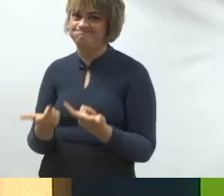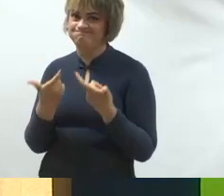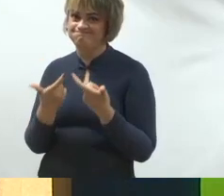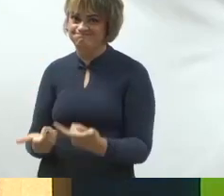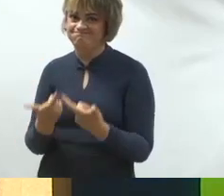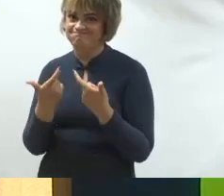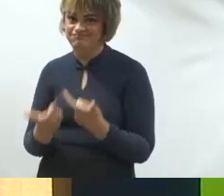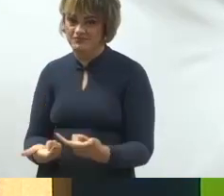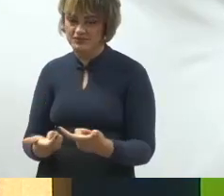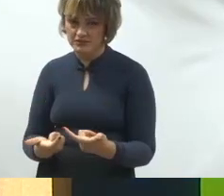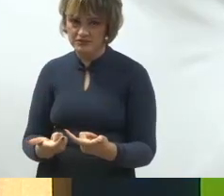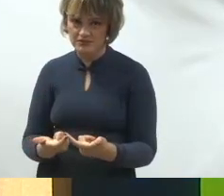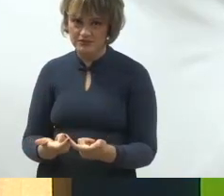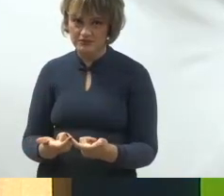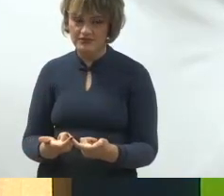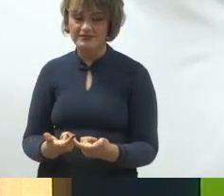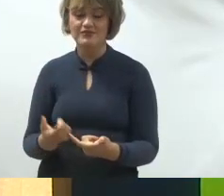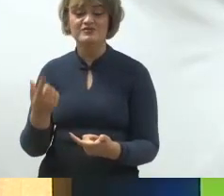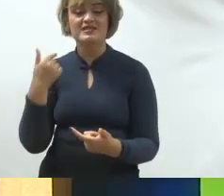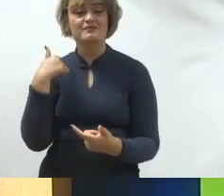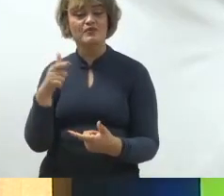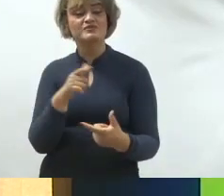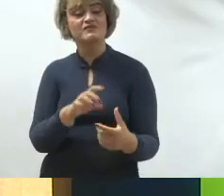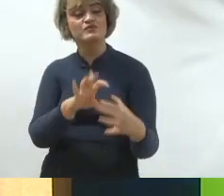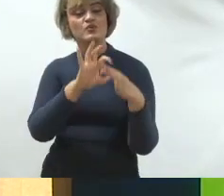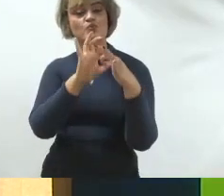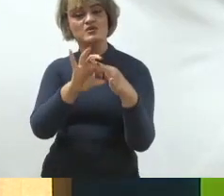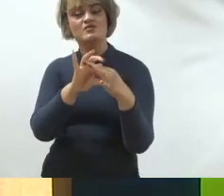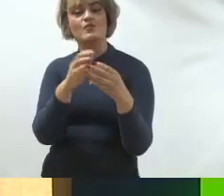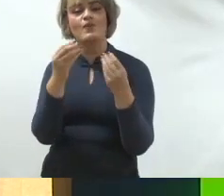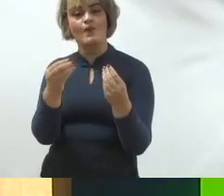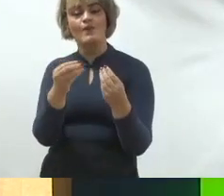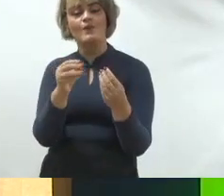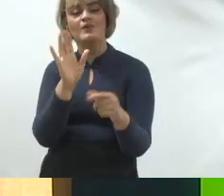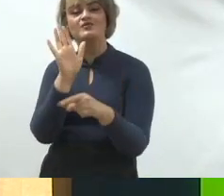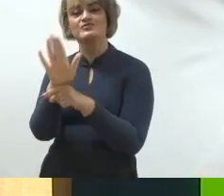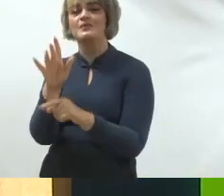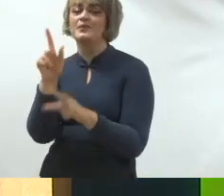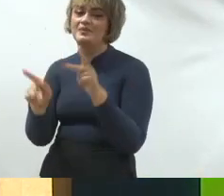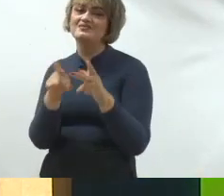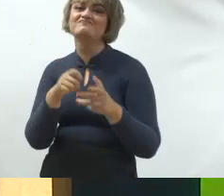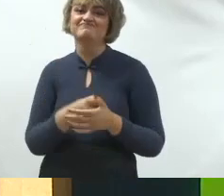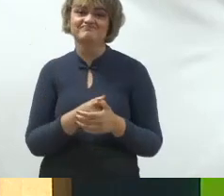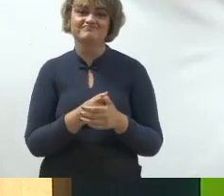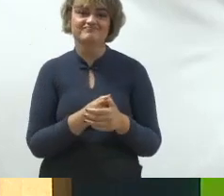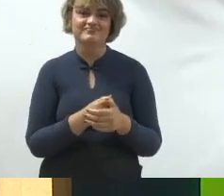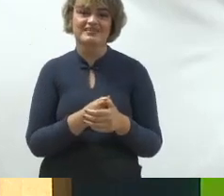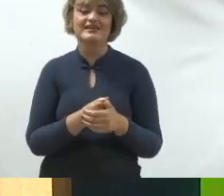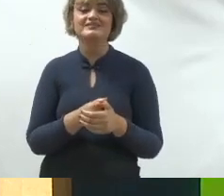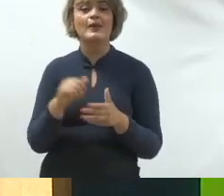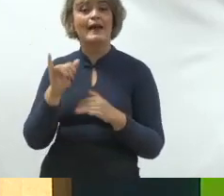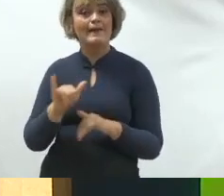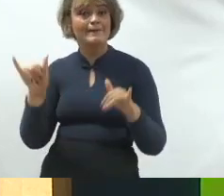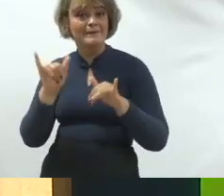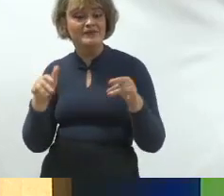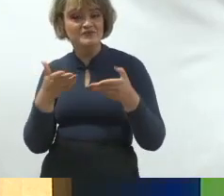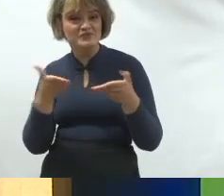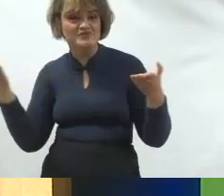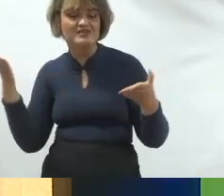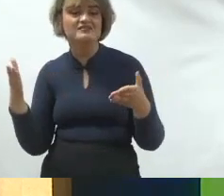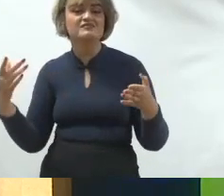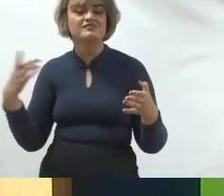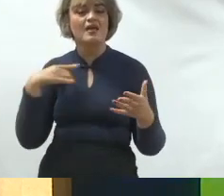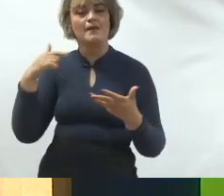então tá na hora de vocês mostrarem que a ação que vocês têm efetivamente traga benefício pra população então passa com que na campanha de vocês esteja recheado